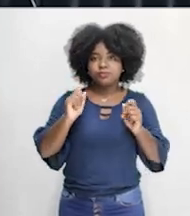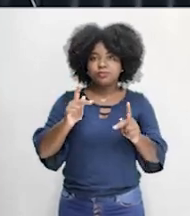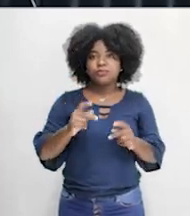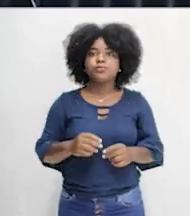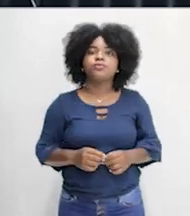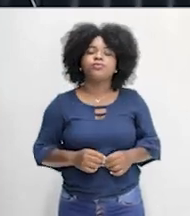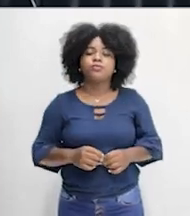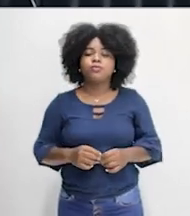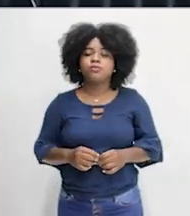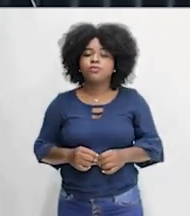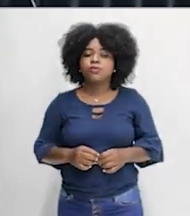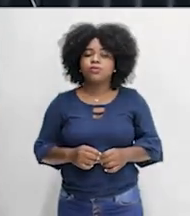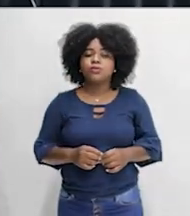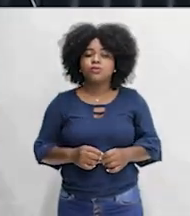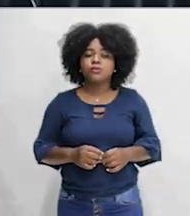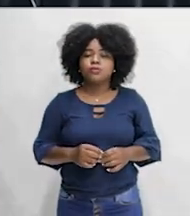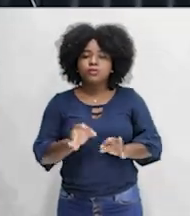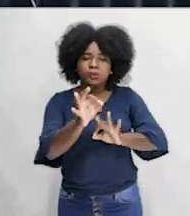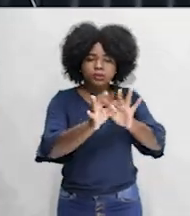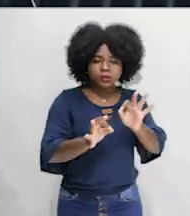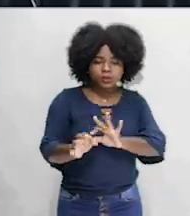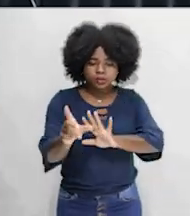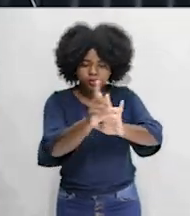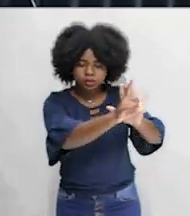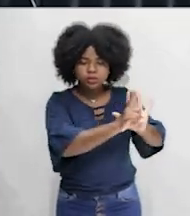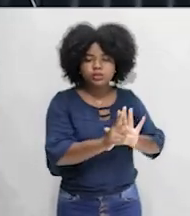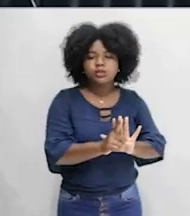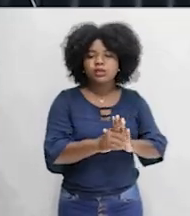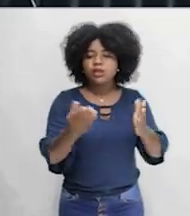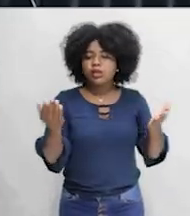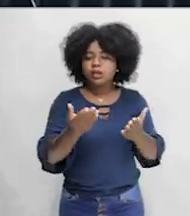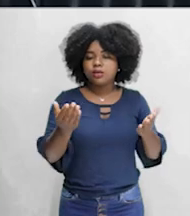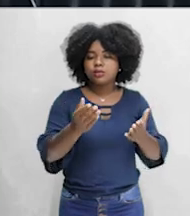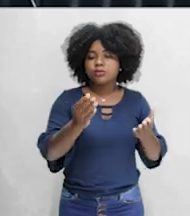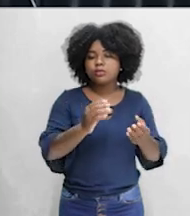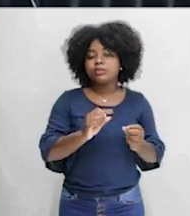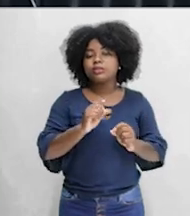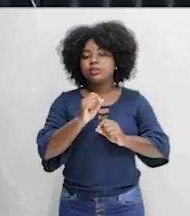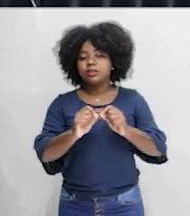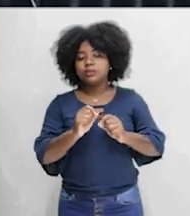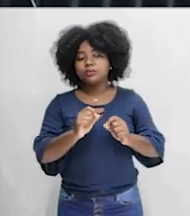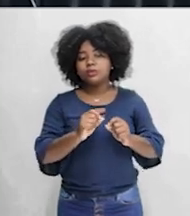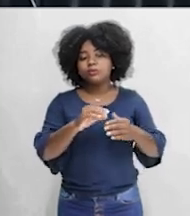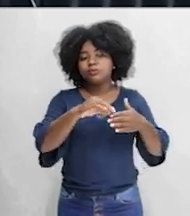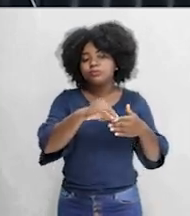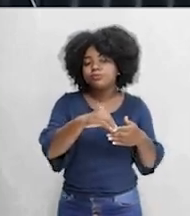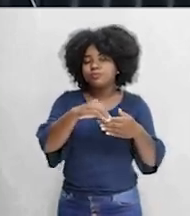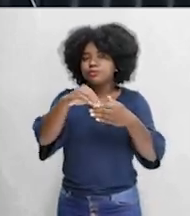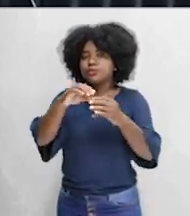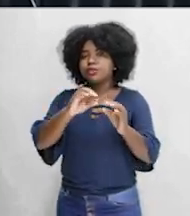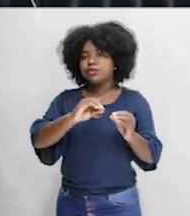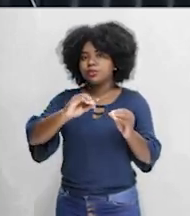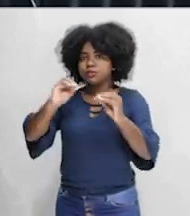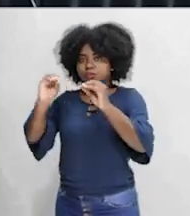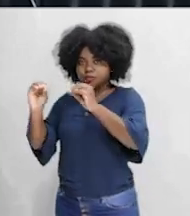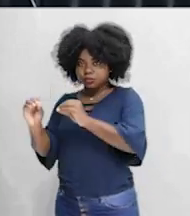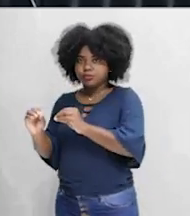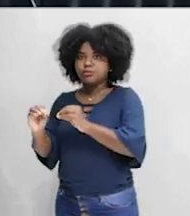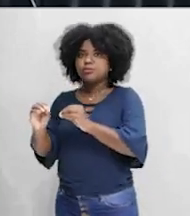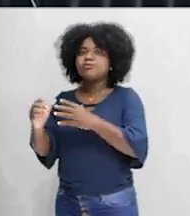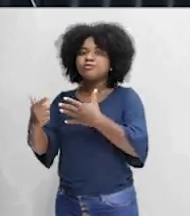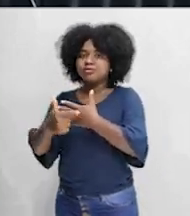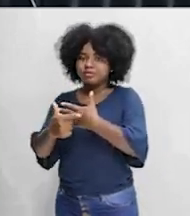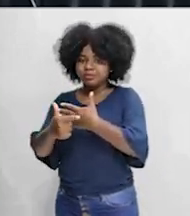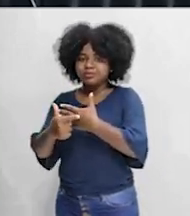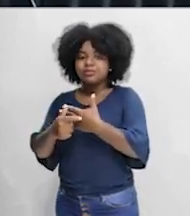A partir do momento que ele estabelece essas diretrizes, ele passa a função de execução para o IBAMA